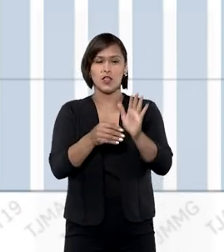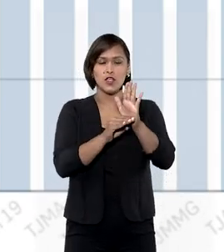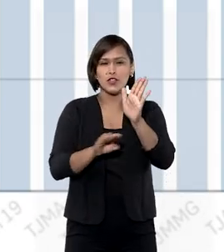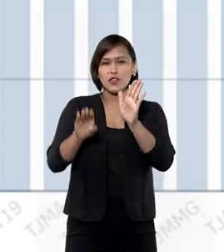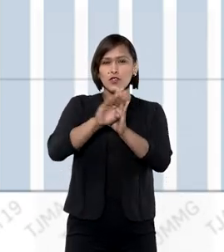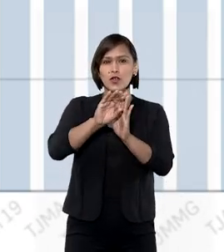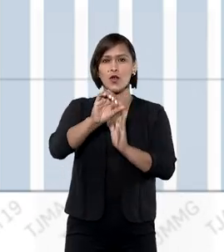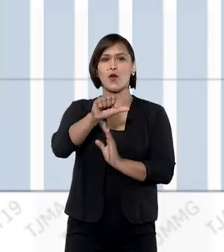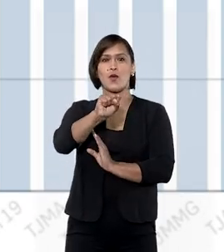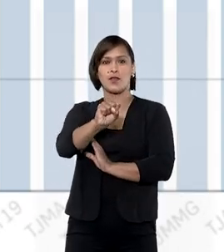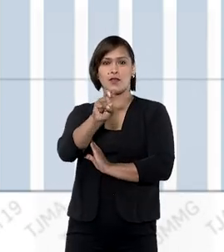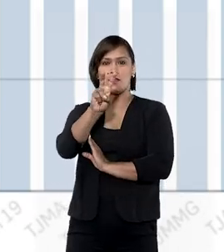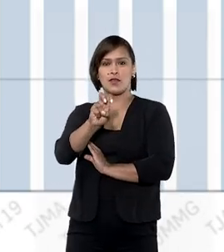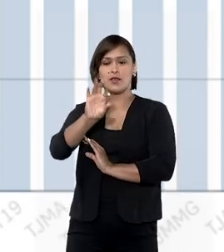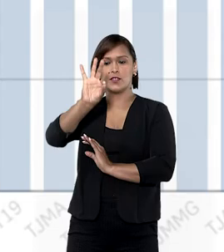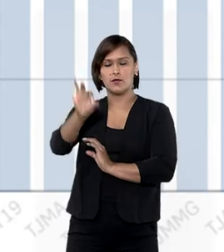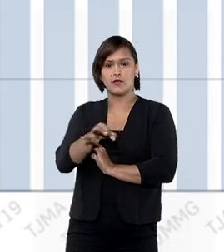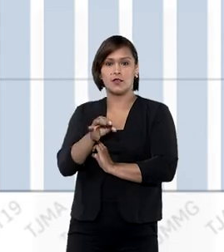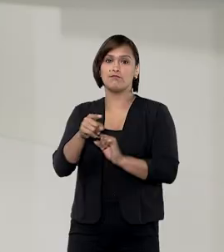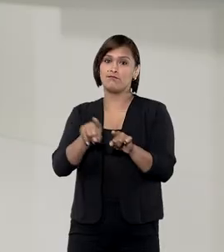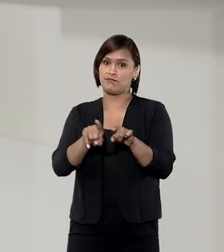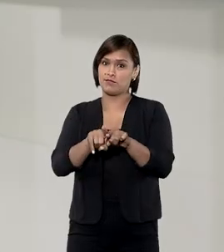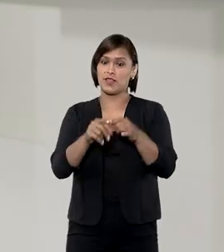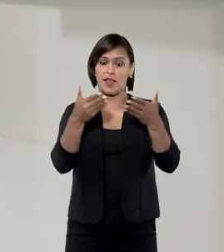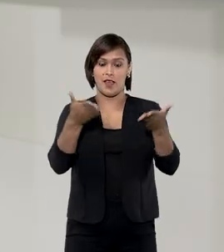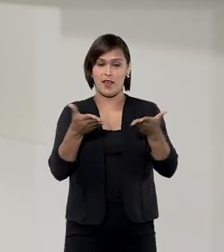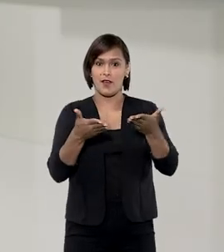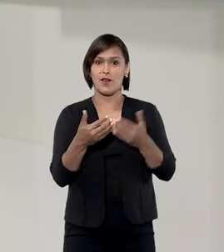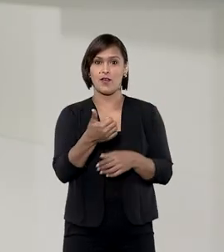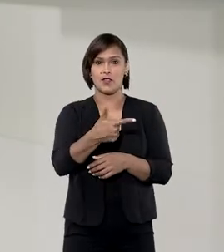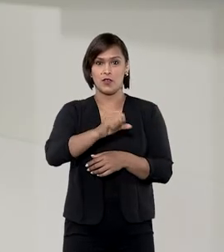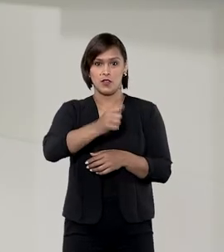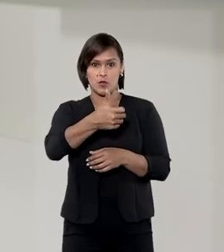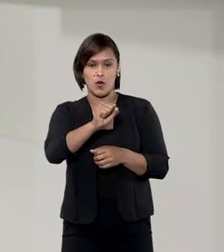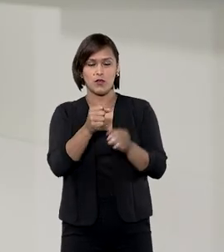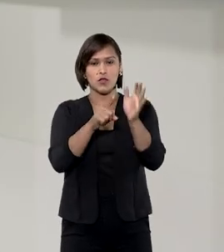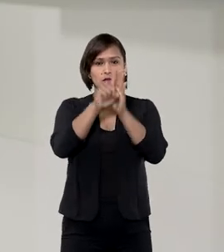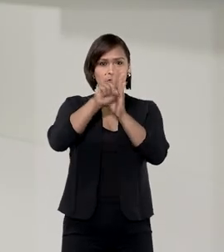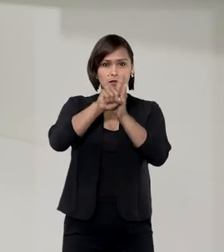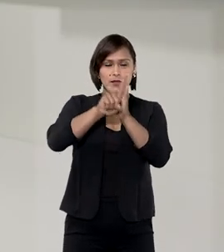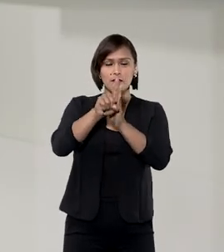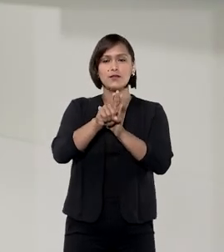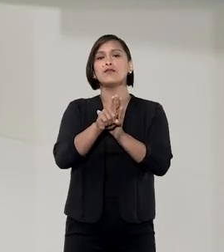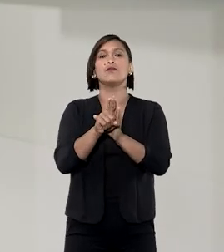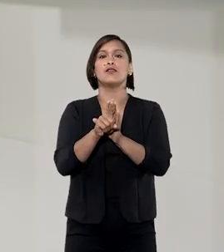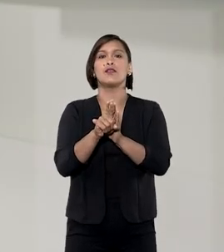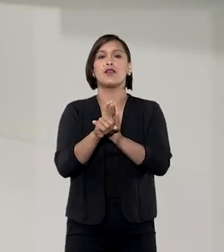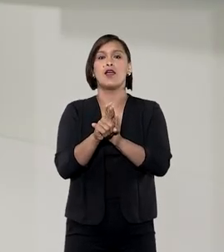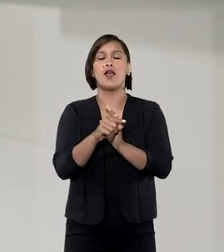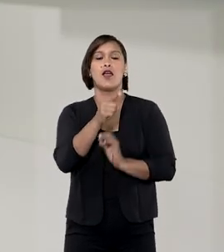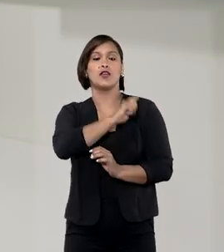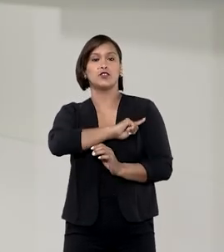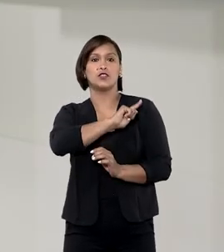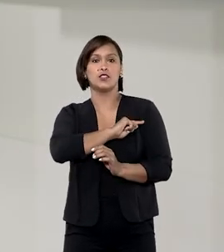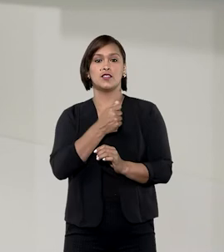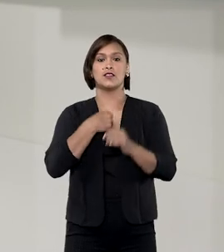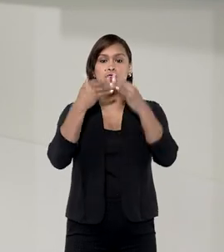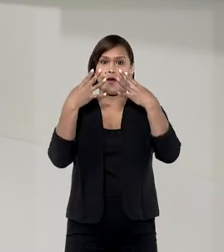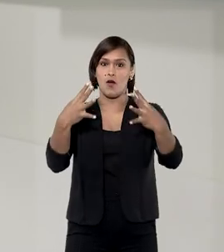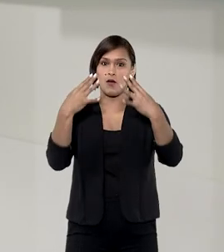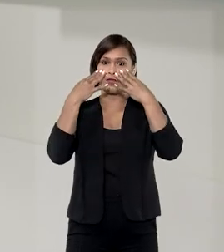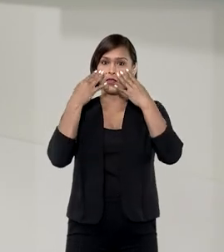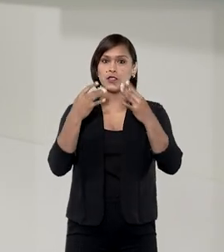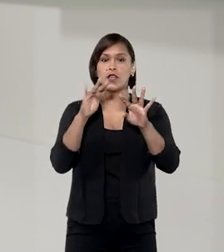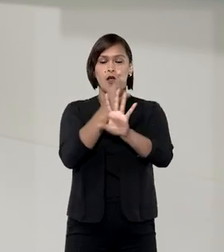85,97%. Neste ano, a apuração abrangeu questões relativas à gestão, audiências e